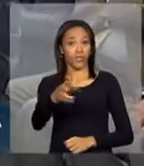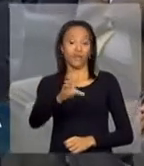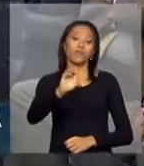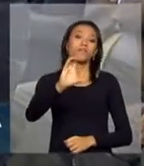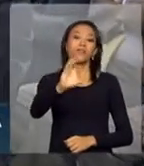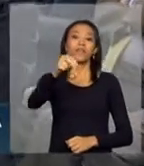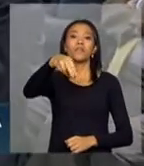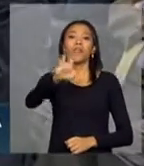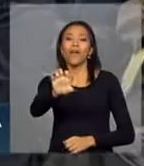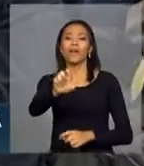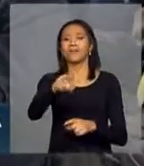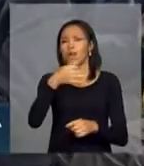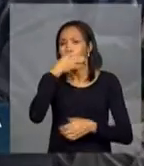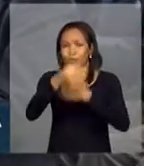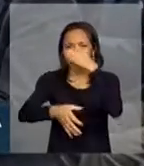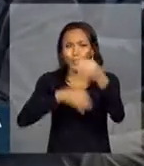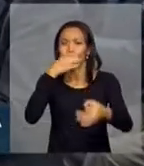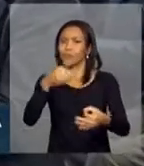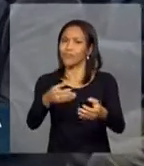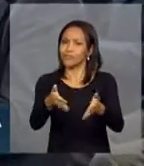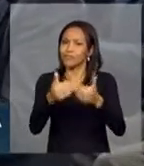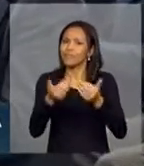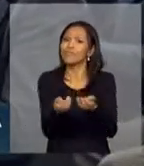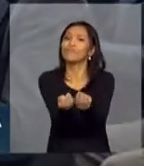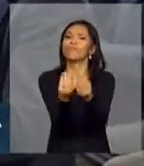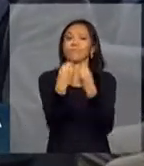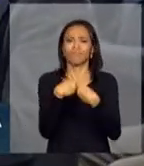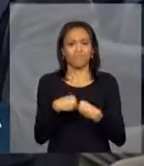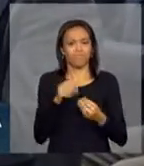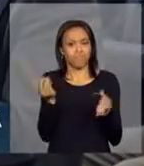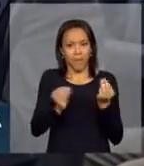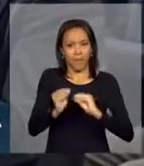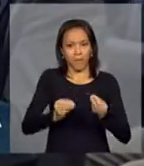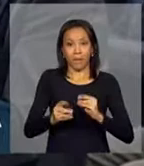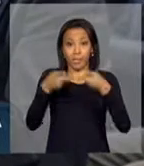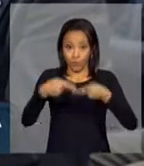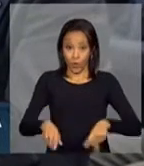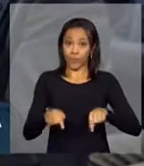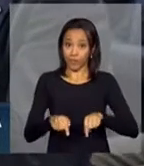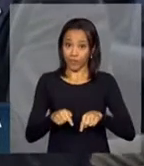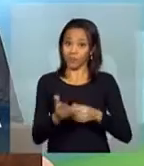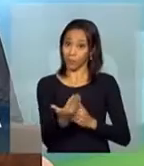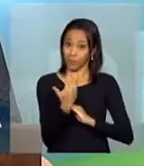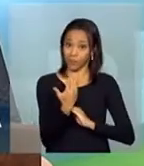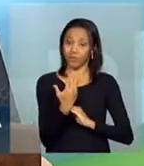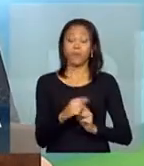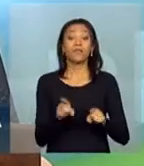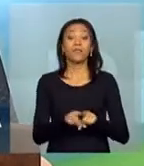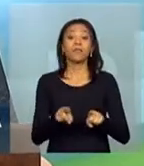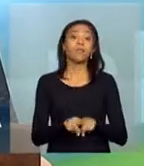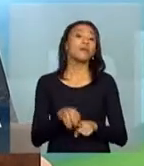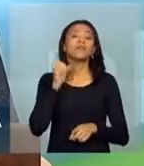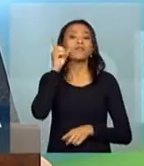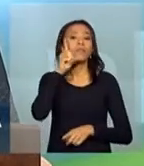com as suas sugestões para esse projeto. Queria cumprimentar os senhores deputados federais aqui